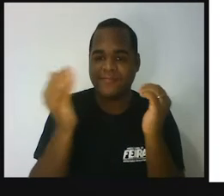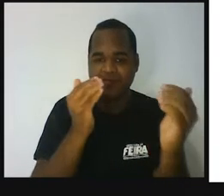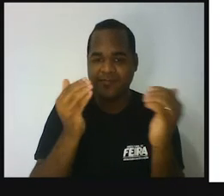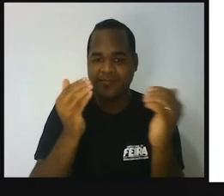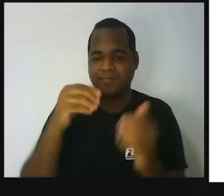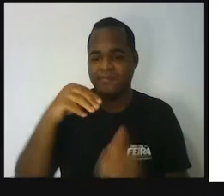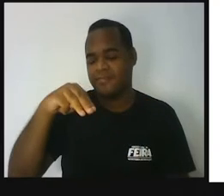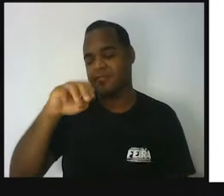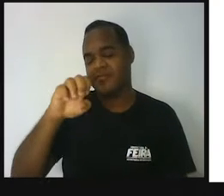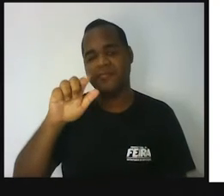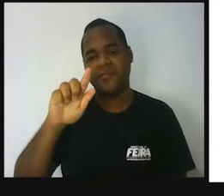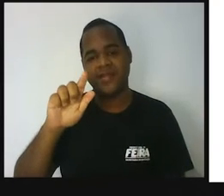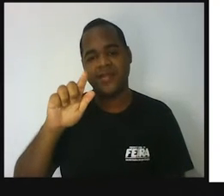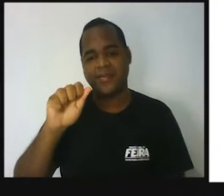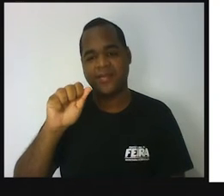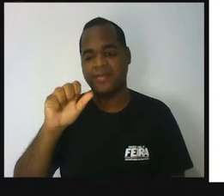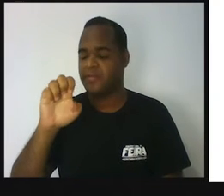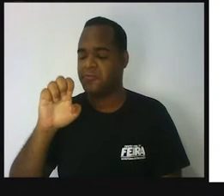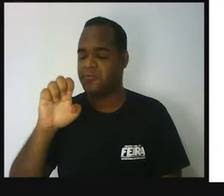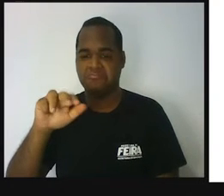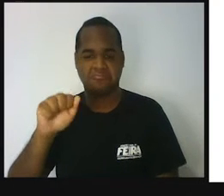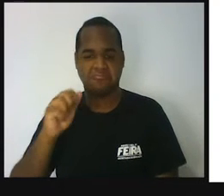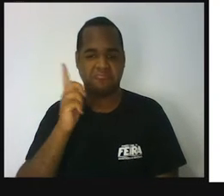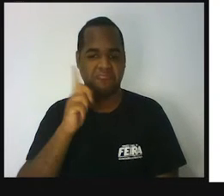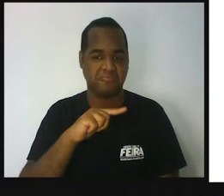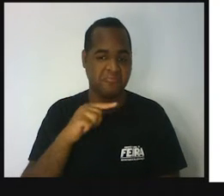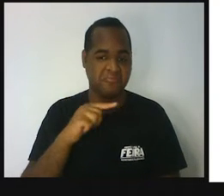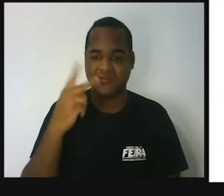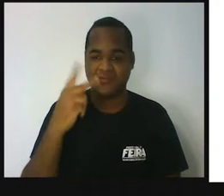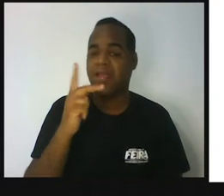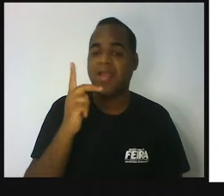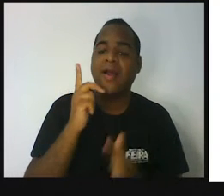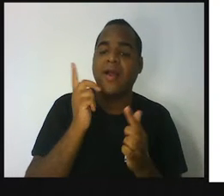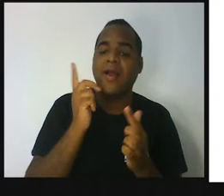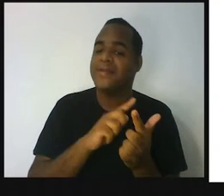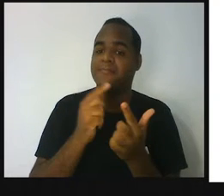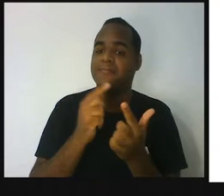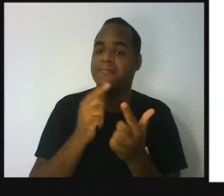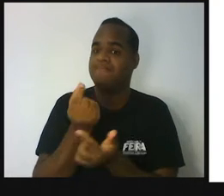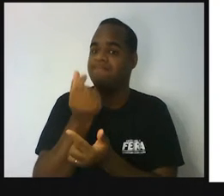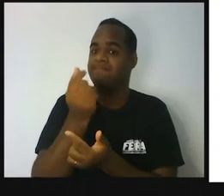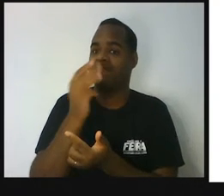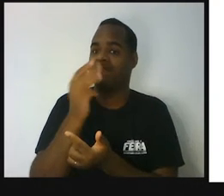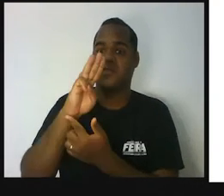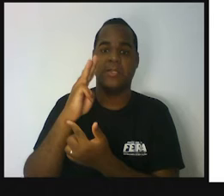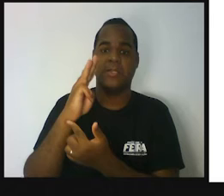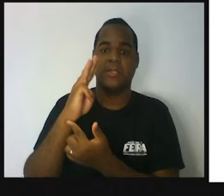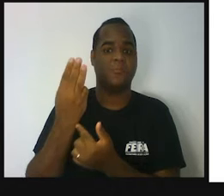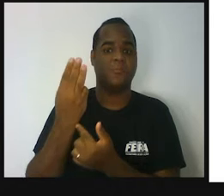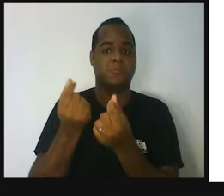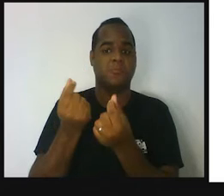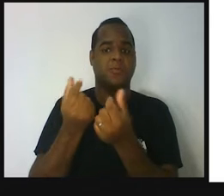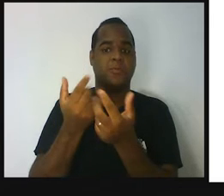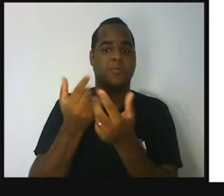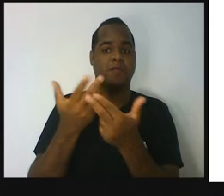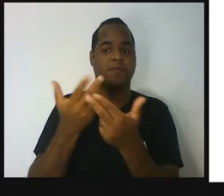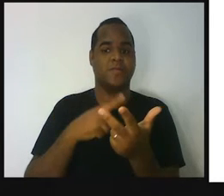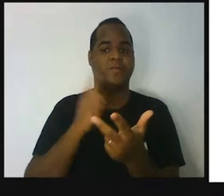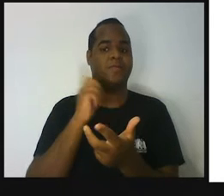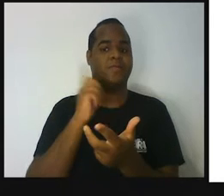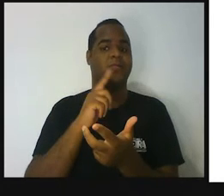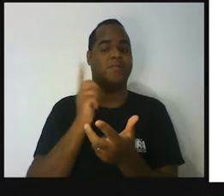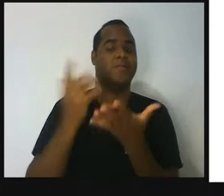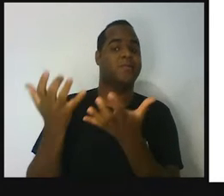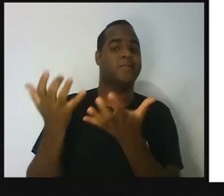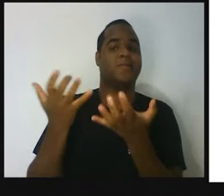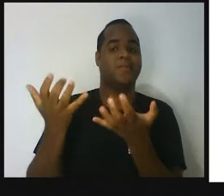quem não queria ganhar, hein? Imagine só, você ganhar aquela premiação, aquele montão de dinheiro da Mega Sena.